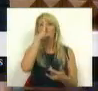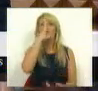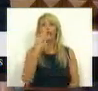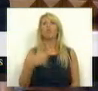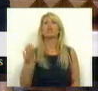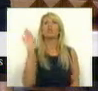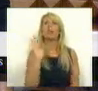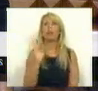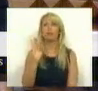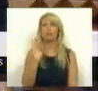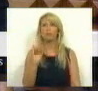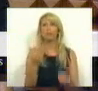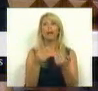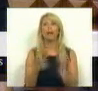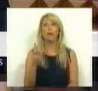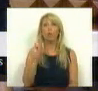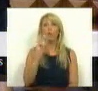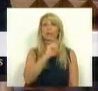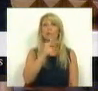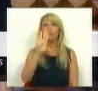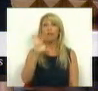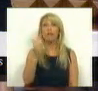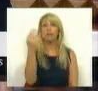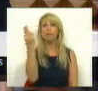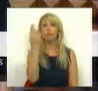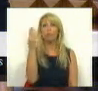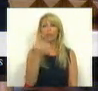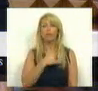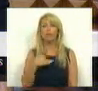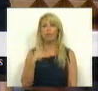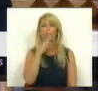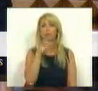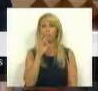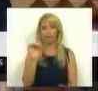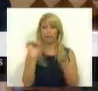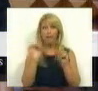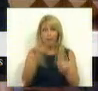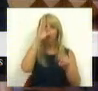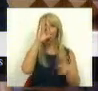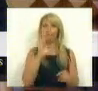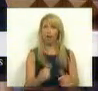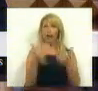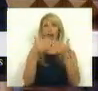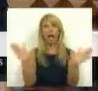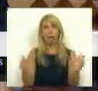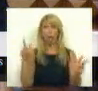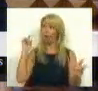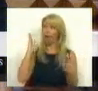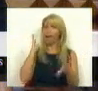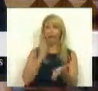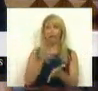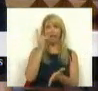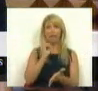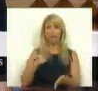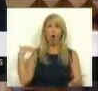foram abertas 315 Unidades de Saúde Familiar. Este governo abriu, até o dia 2, 20